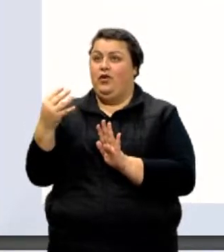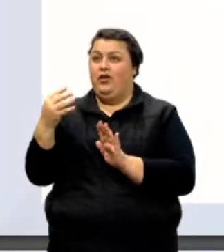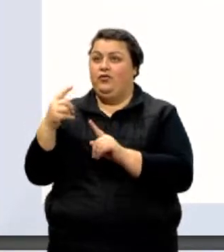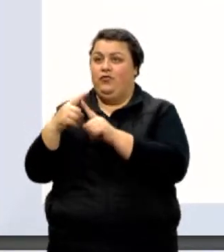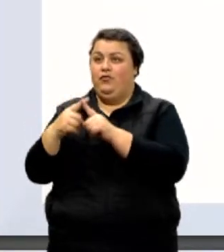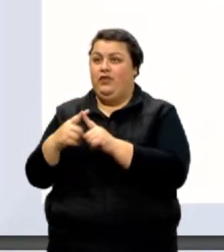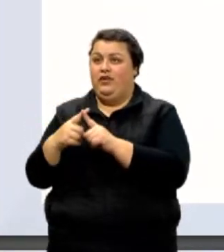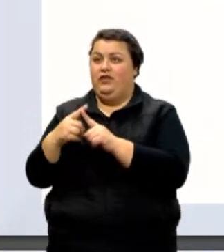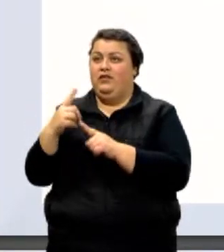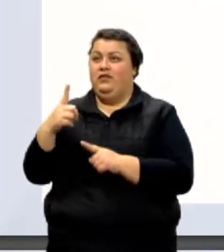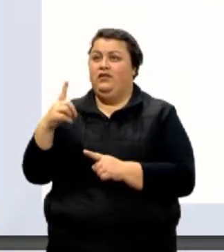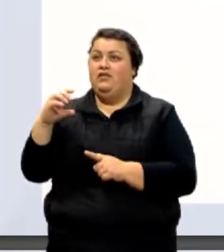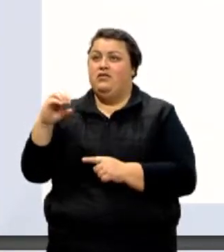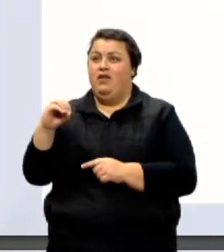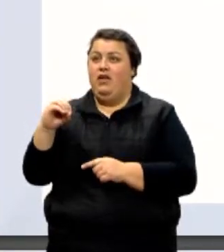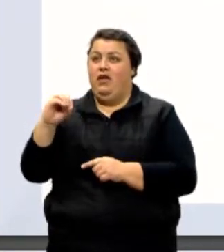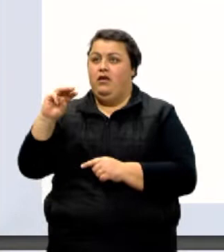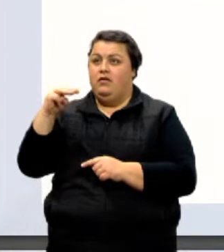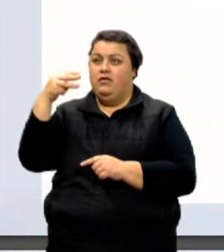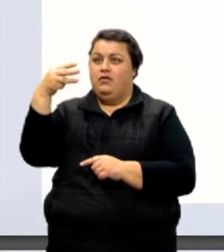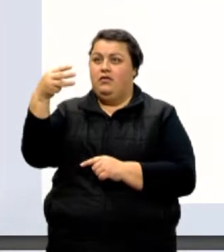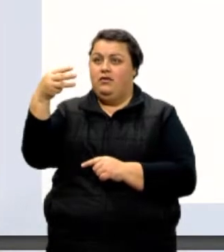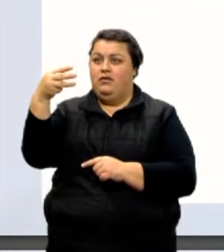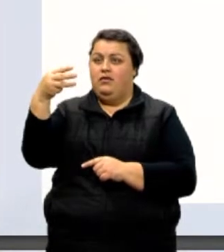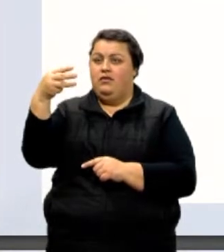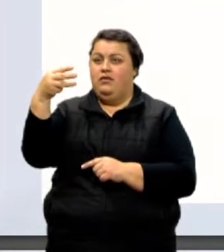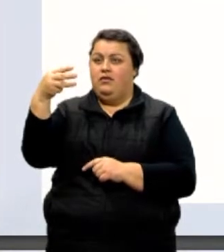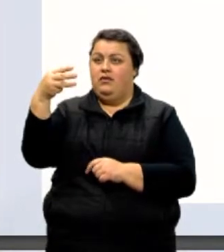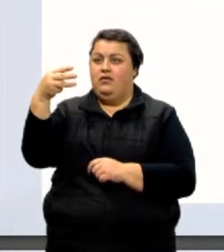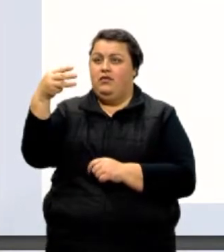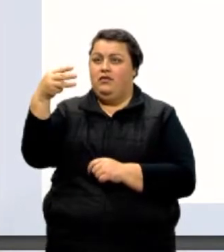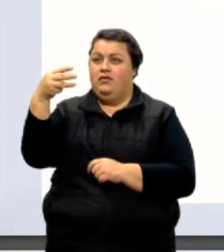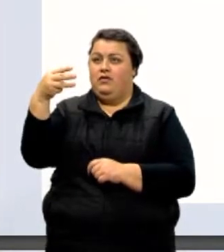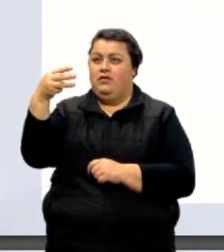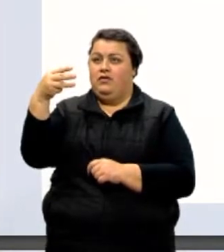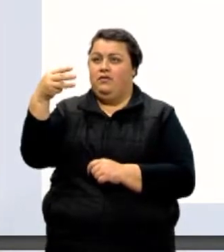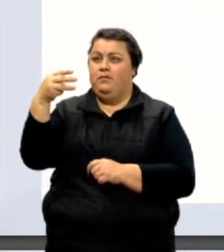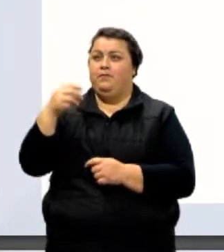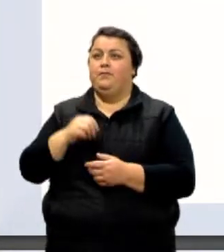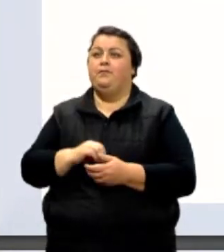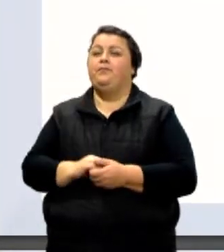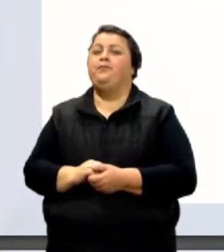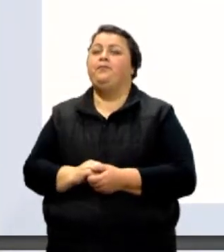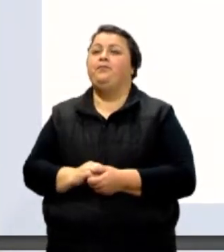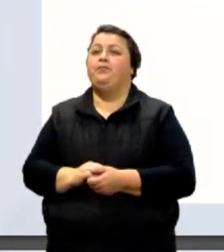3,4 vezes 10 na 3.